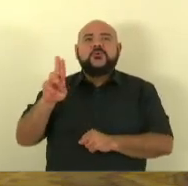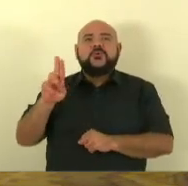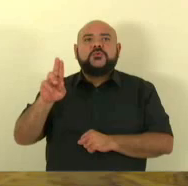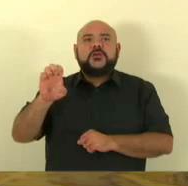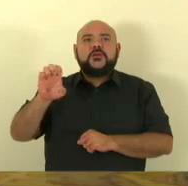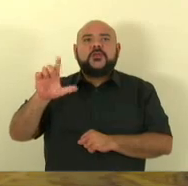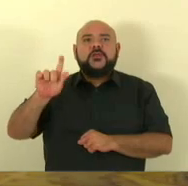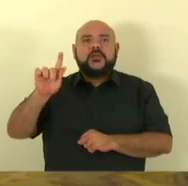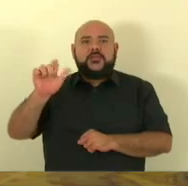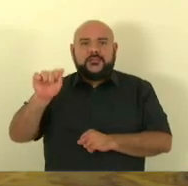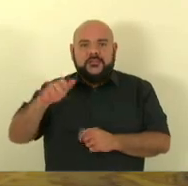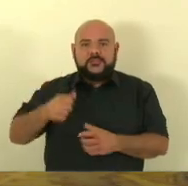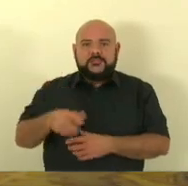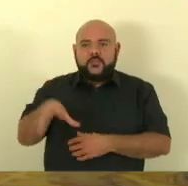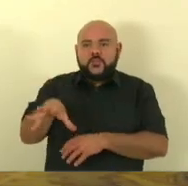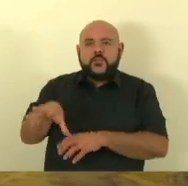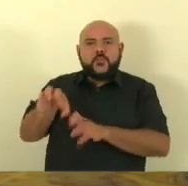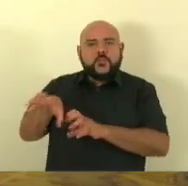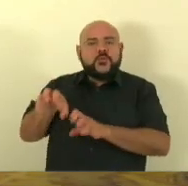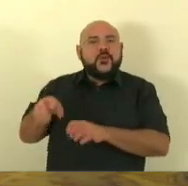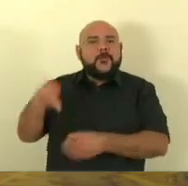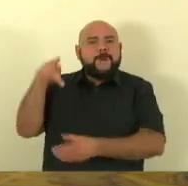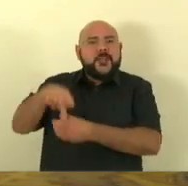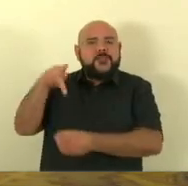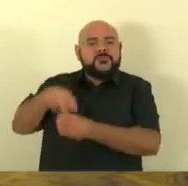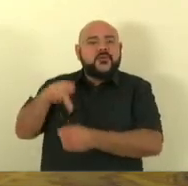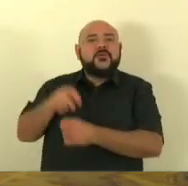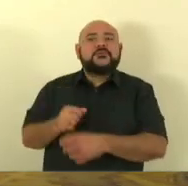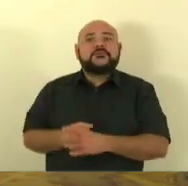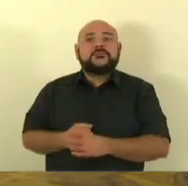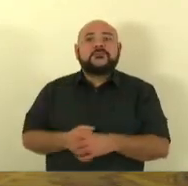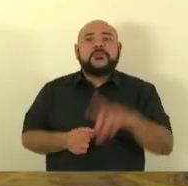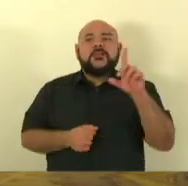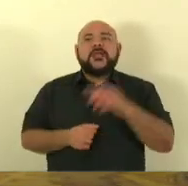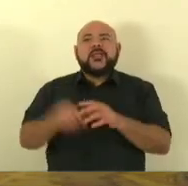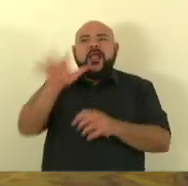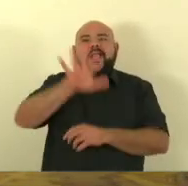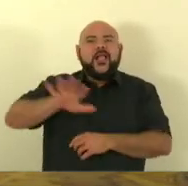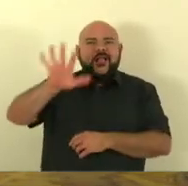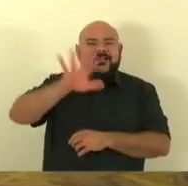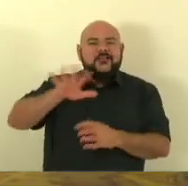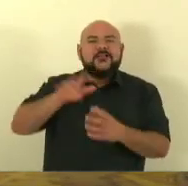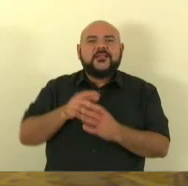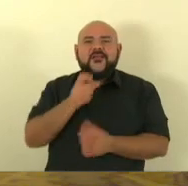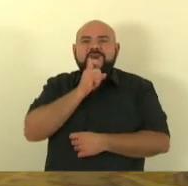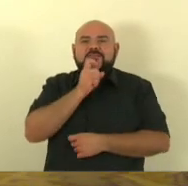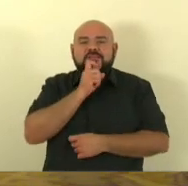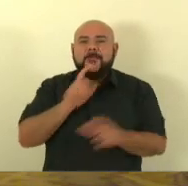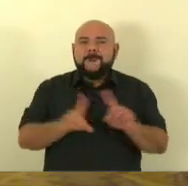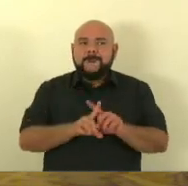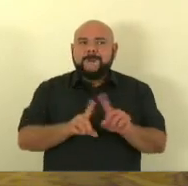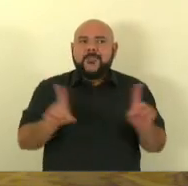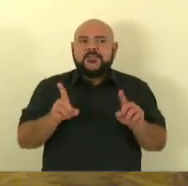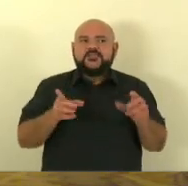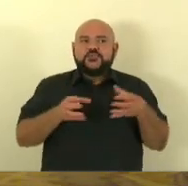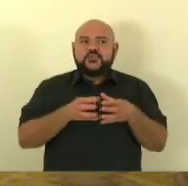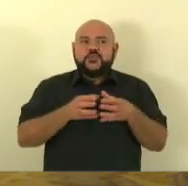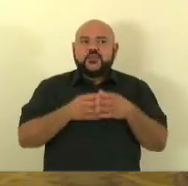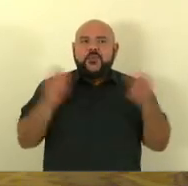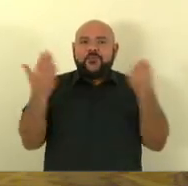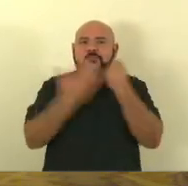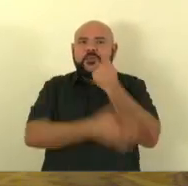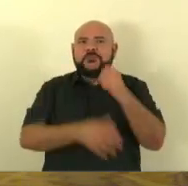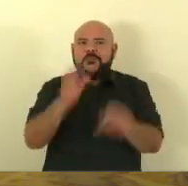estranhamente ONGs ecoterroristas do Brasil não querem que nada falam sobre todas essas